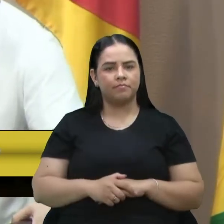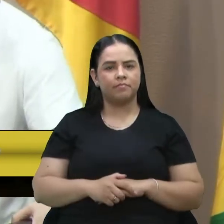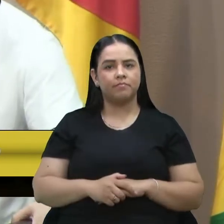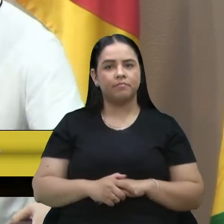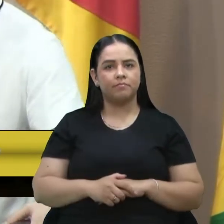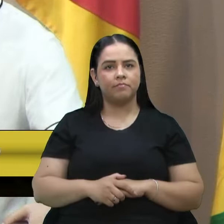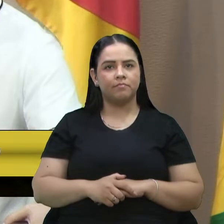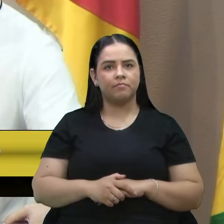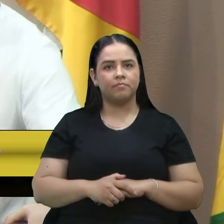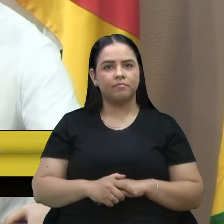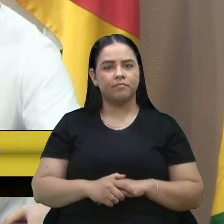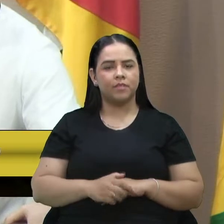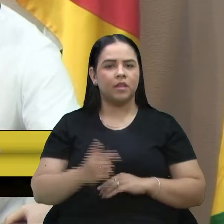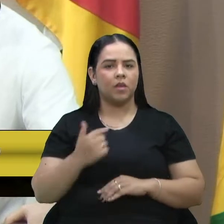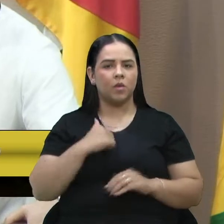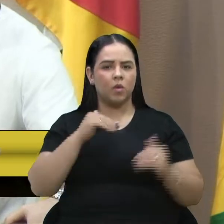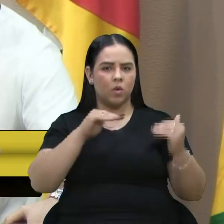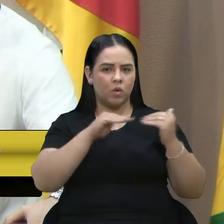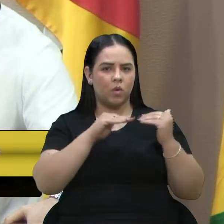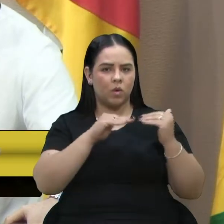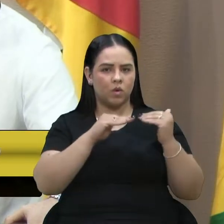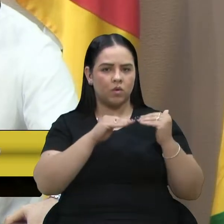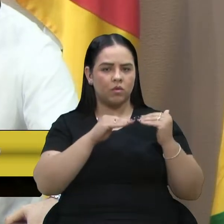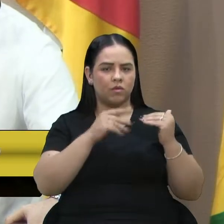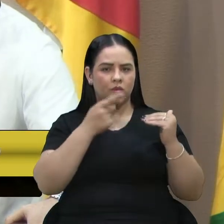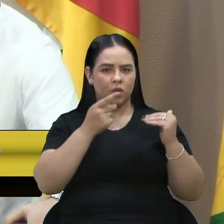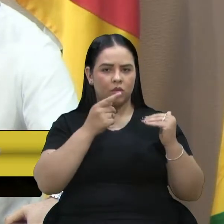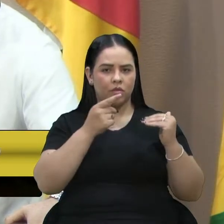e concordo com as falas do vereador Fantinel.